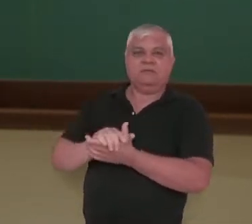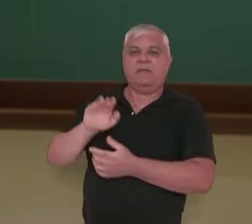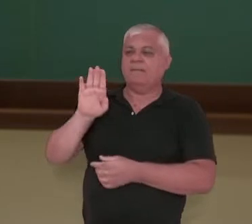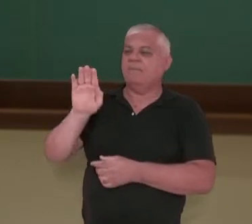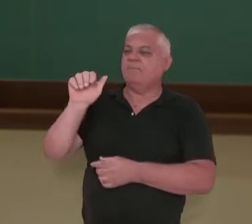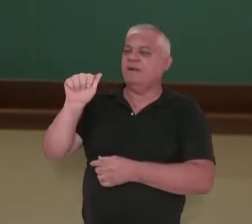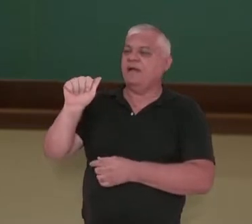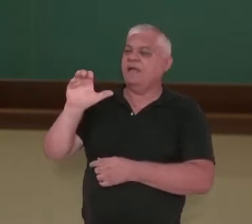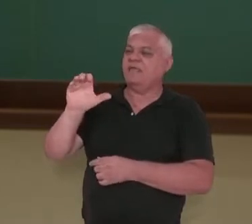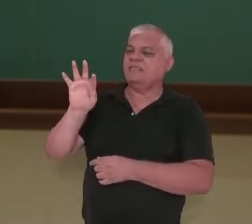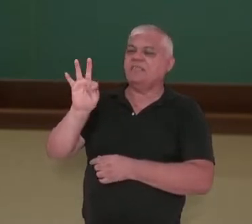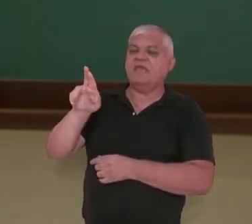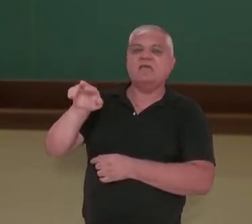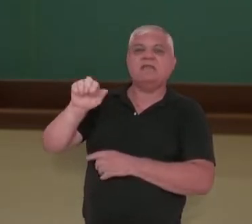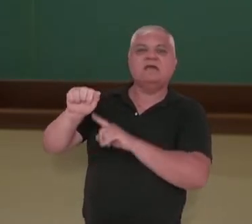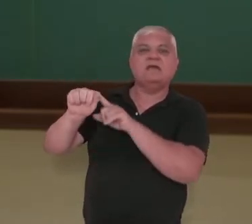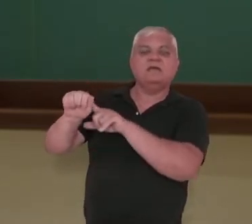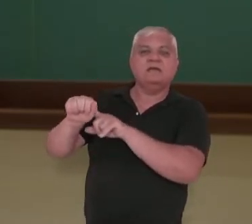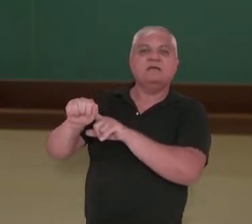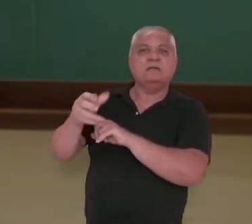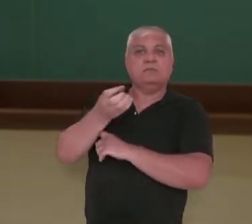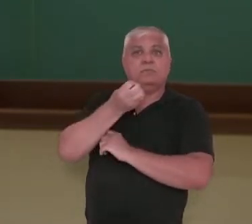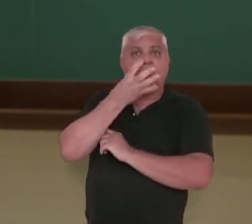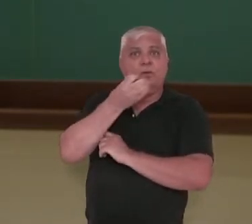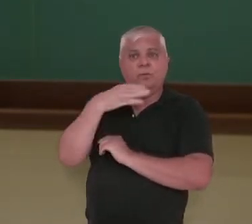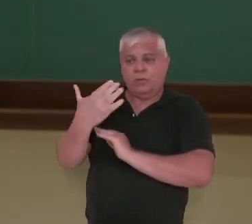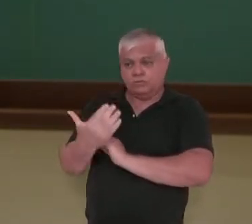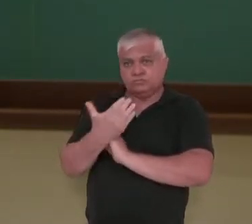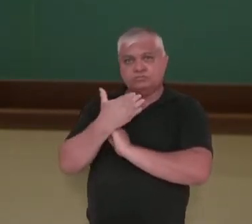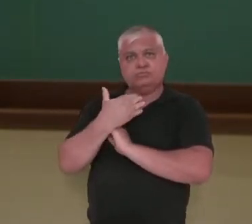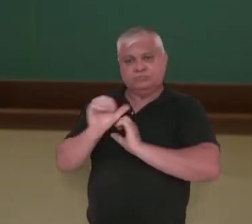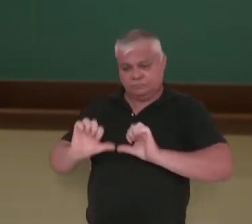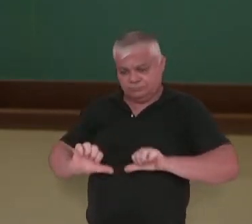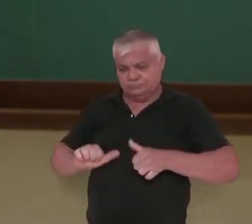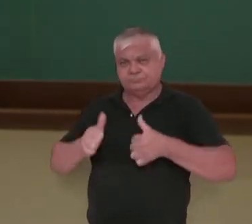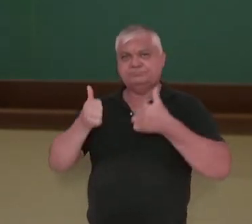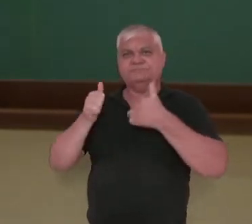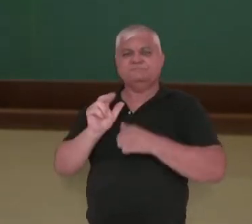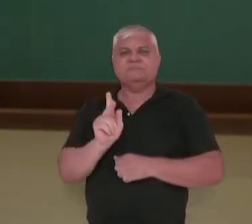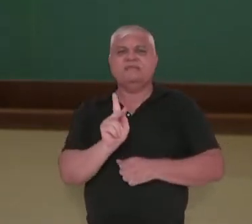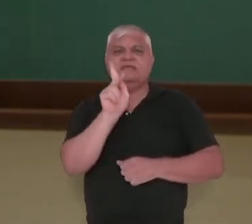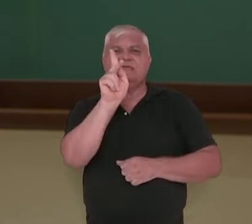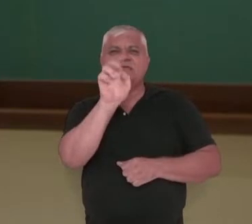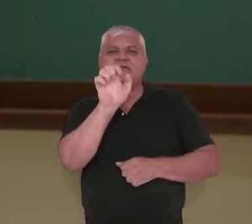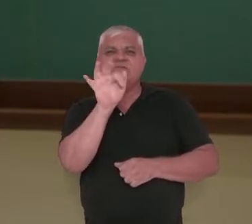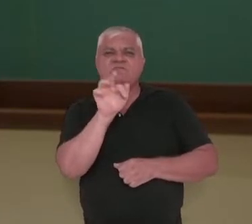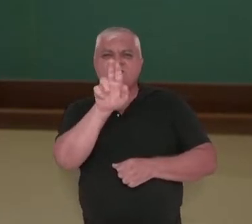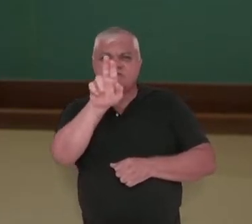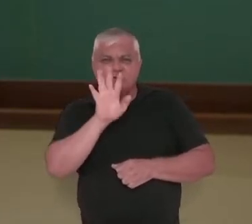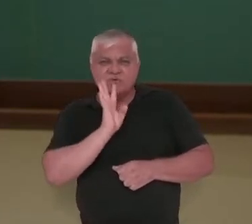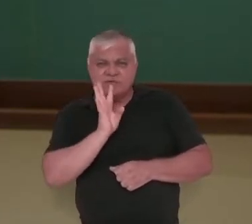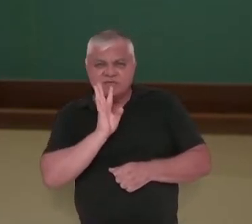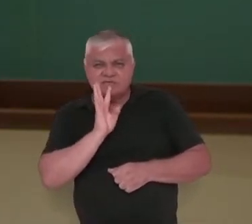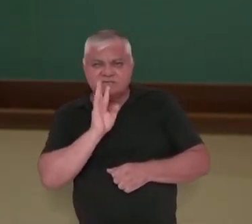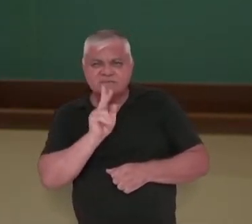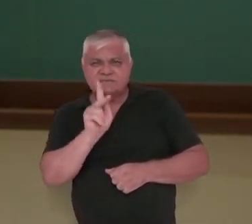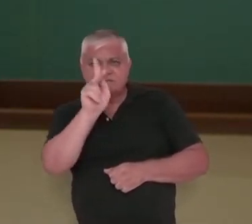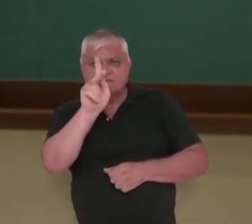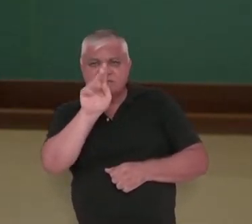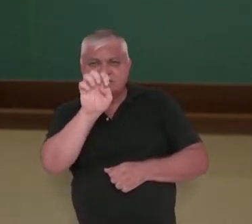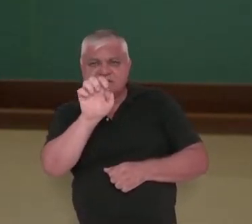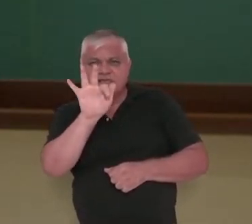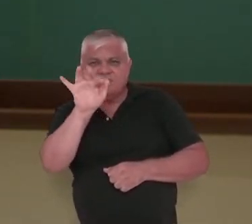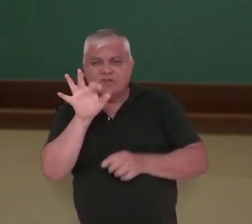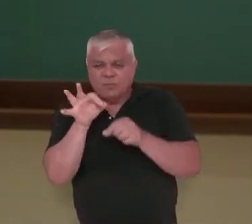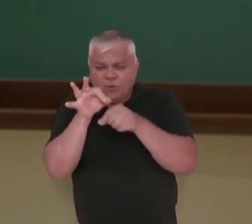bactérias, nós vimos aqui aquelas que são benéficas para organismos. O famoso kefir, você conhece o kefir? São aqueles